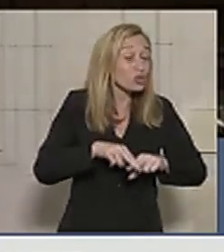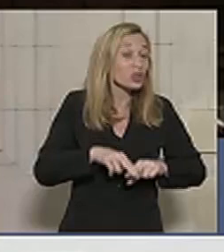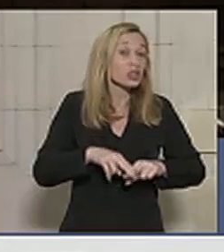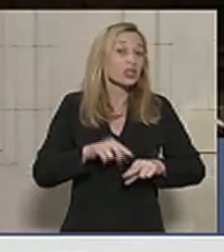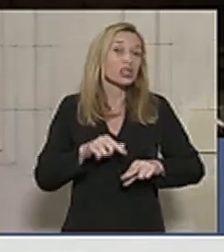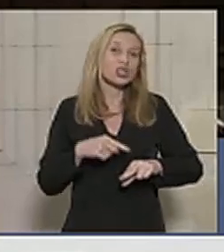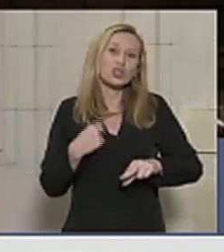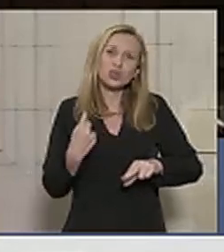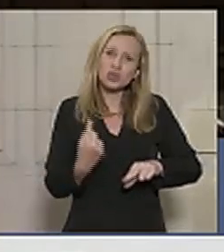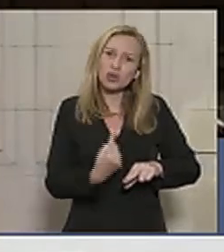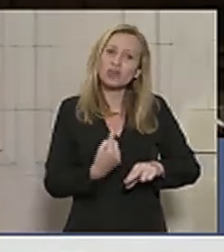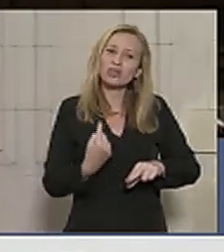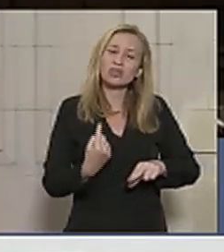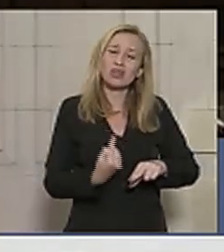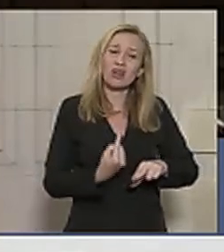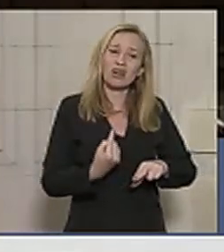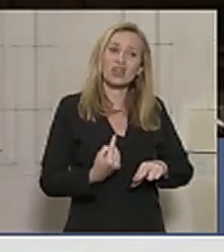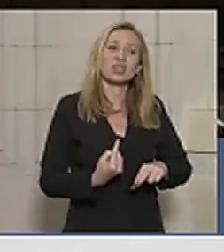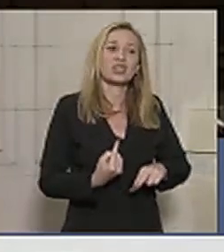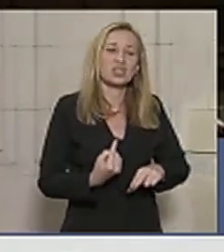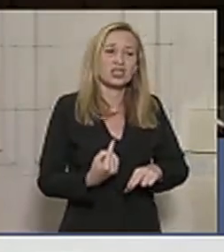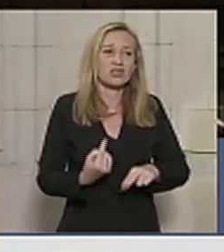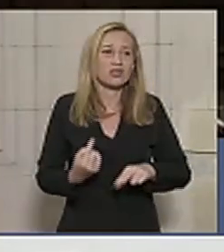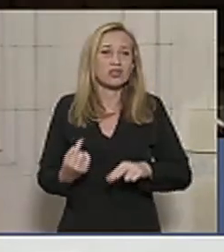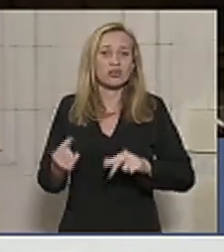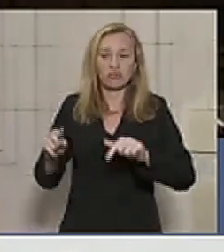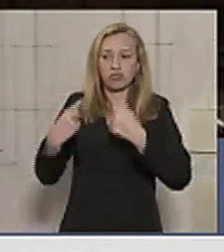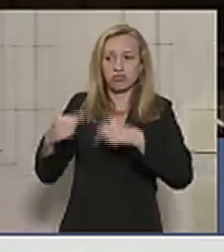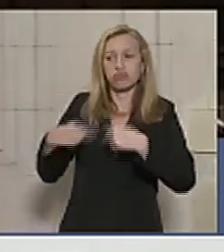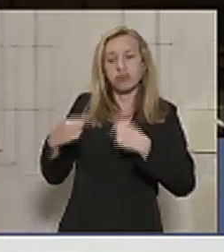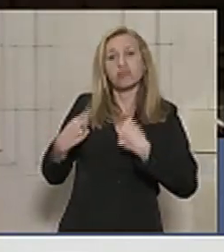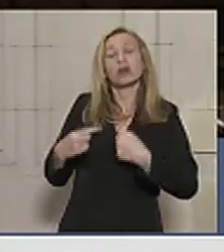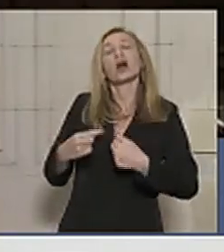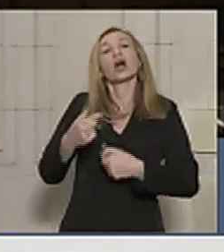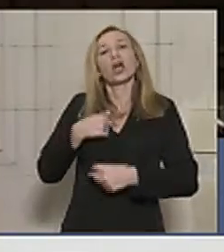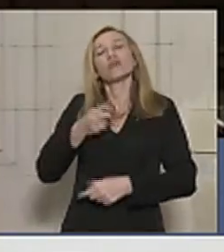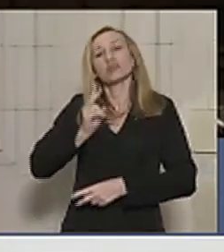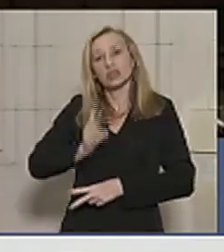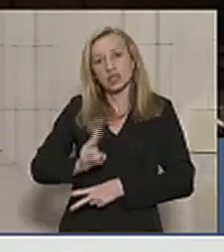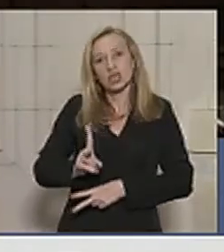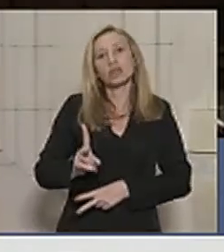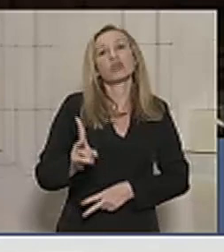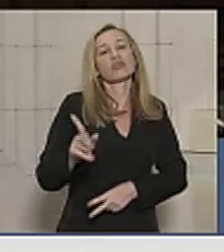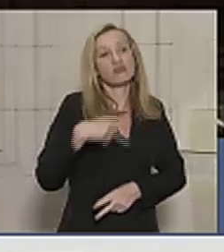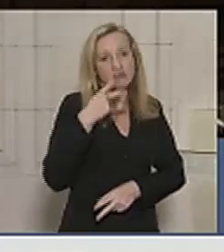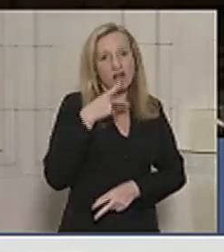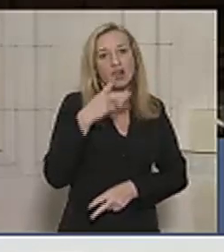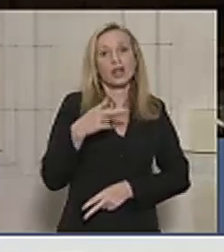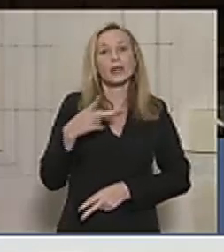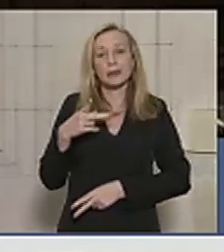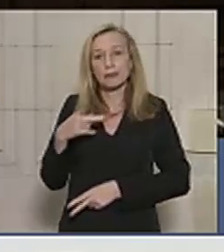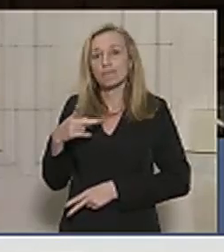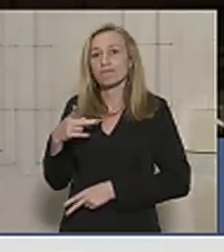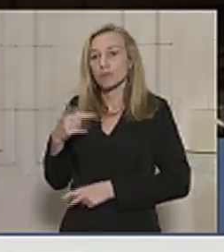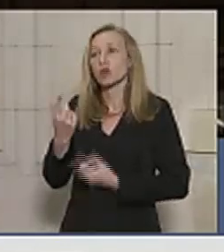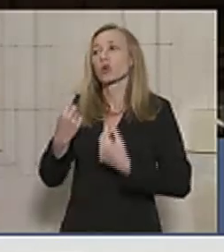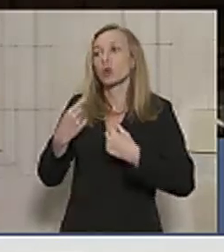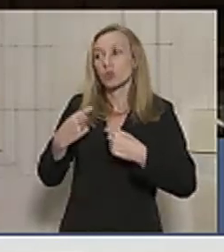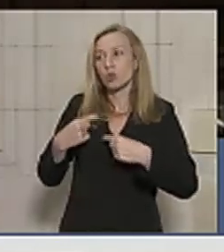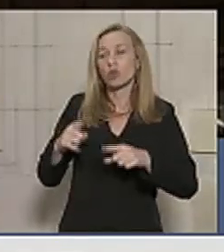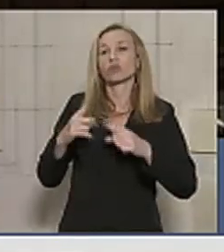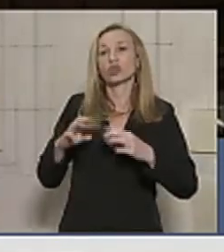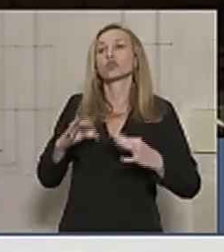proferidas calúnias aqui dentro nessa casa e, por conta disso, eu sempre levantarei a voz para repudiar tais